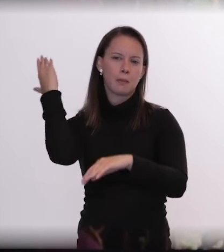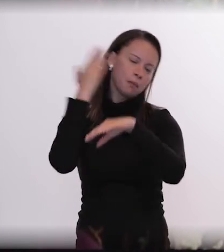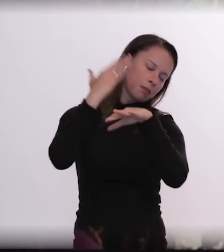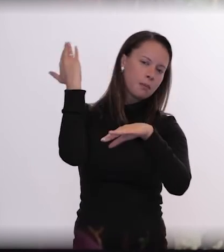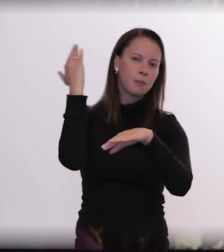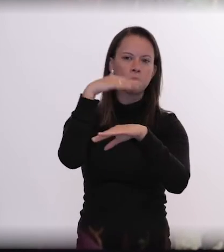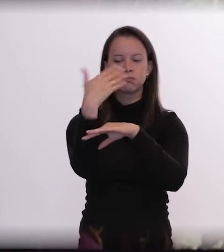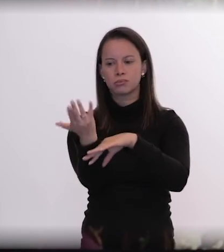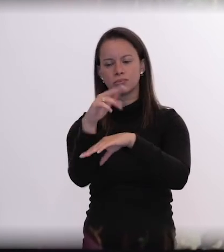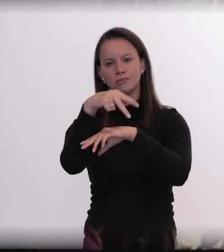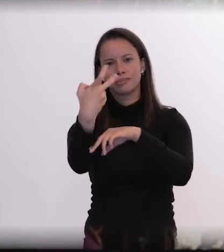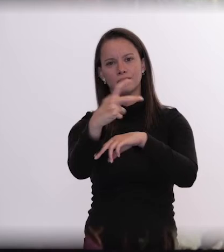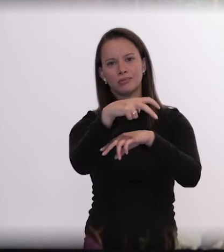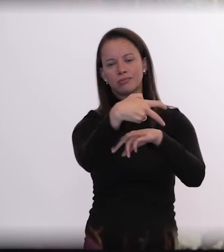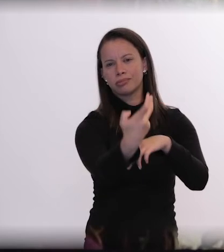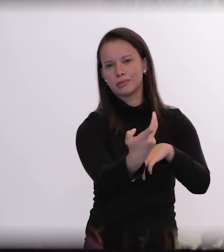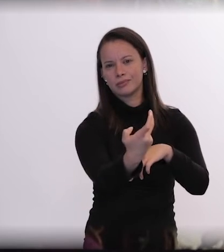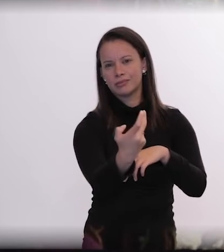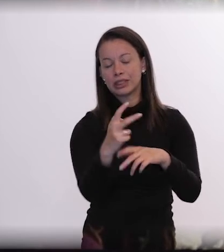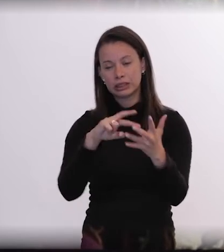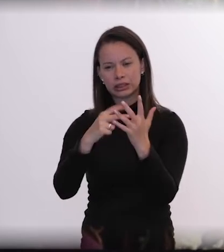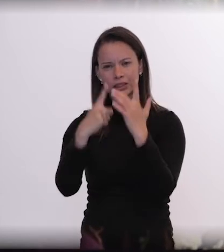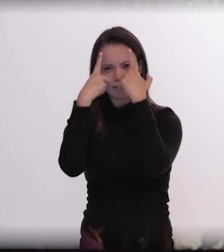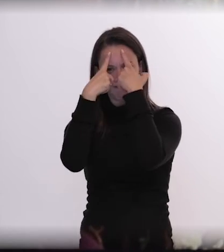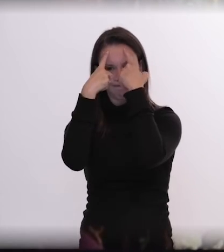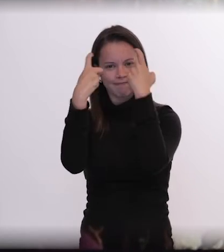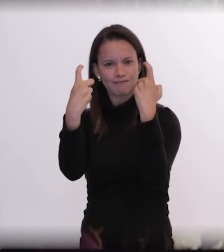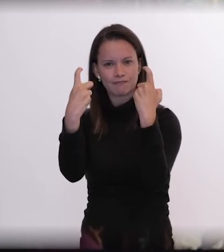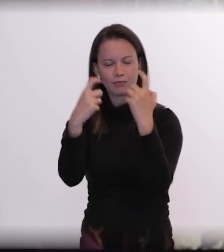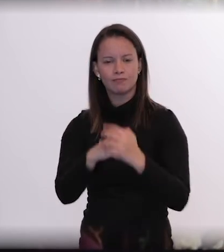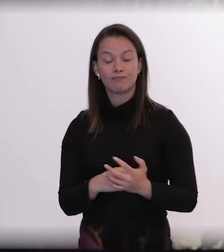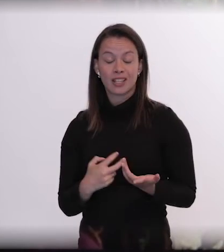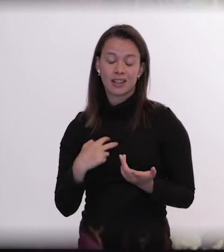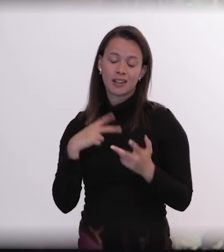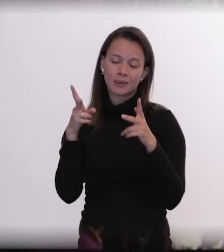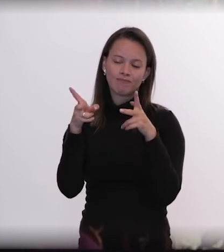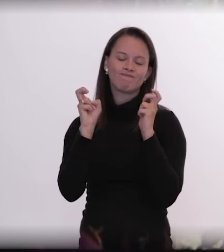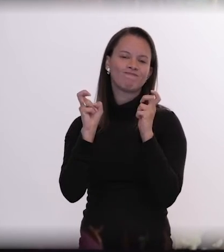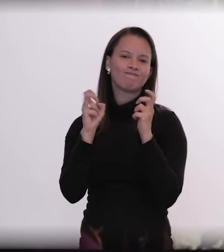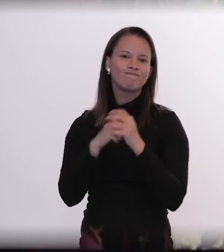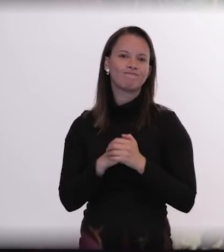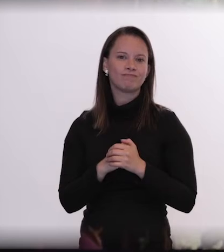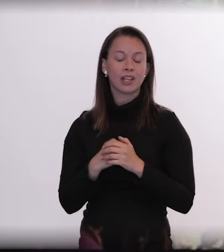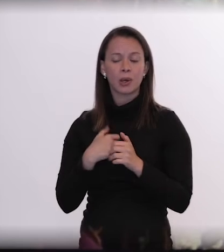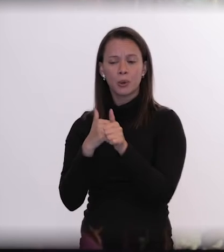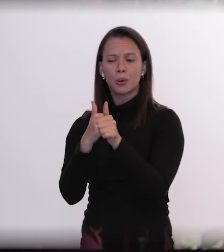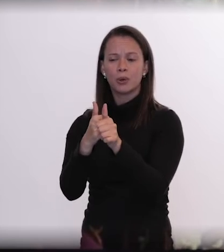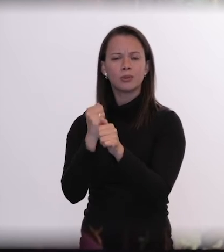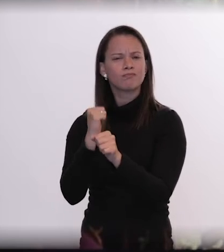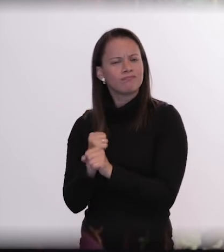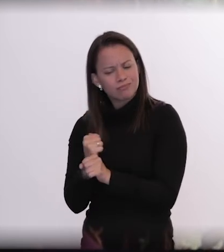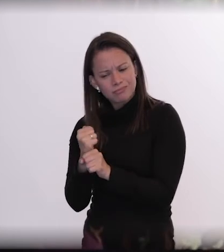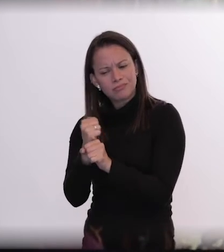onde mostra o efeito da violência. Isso eu vejo na Altamira acompanhando a Altamira há muitos e muitos